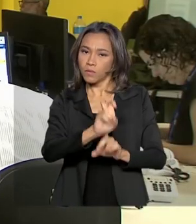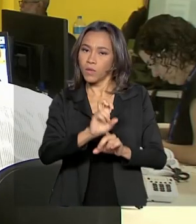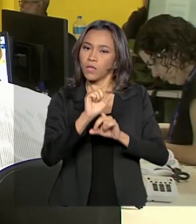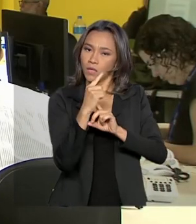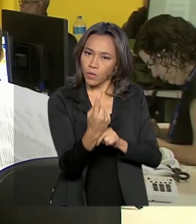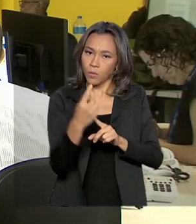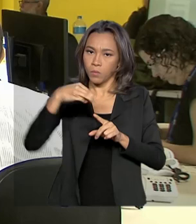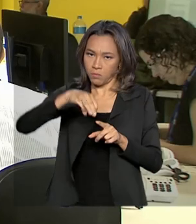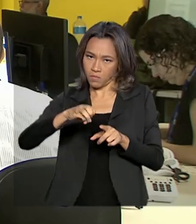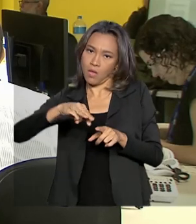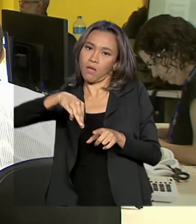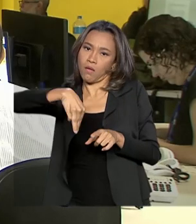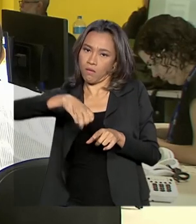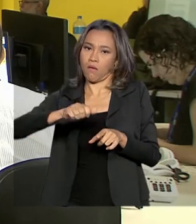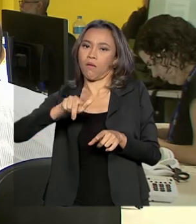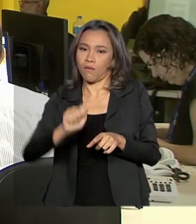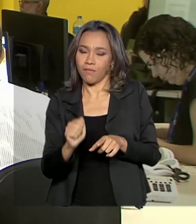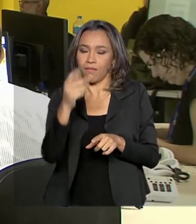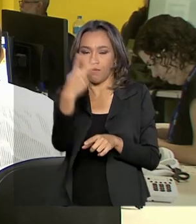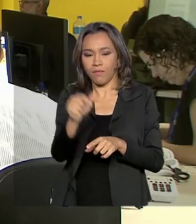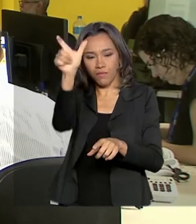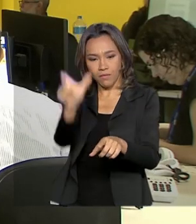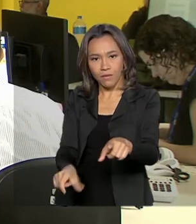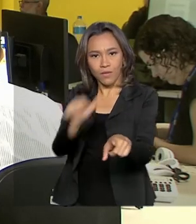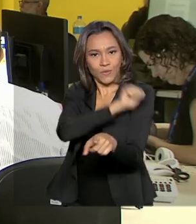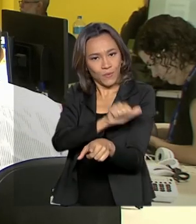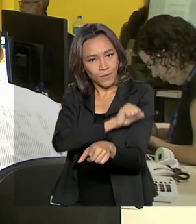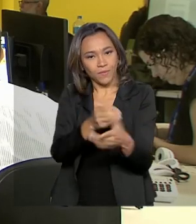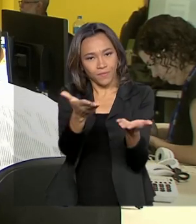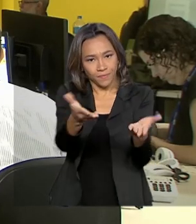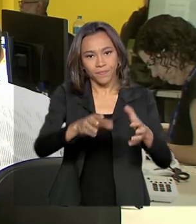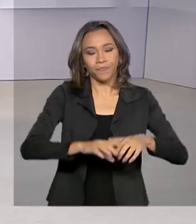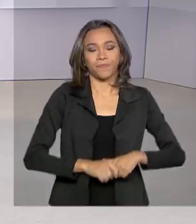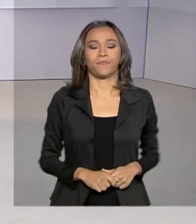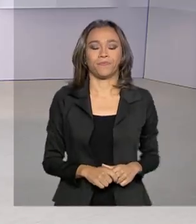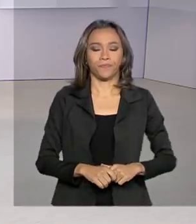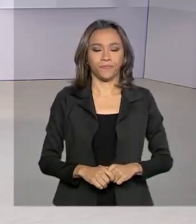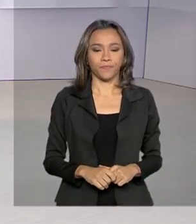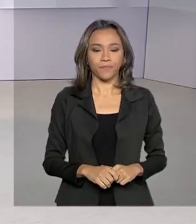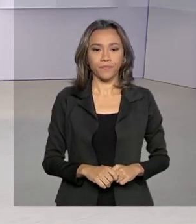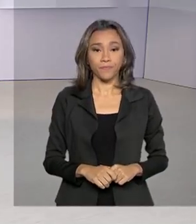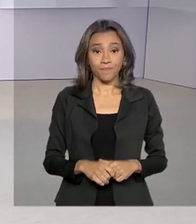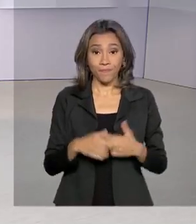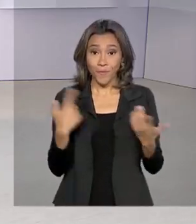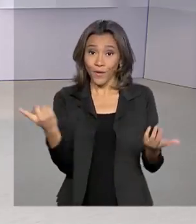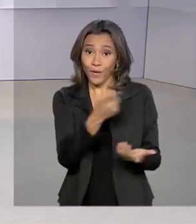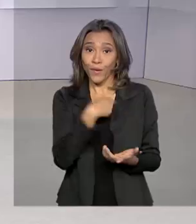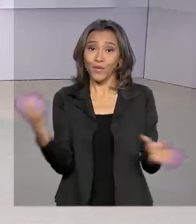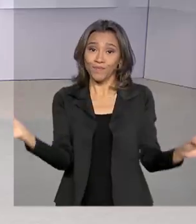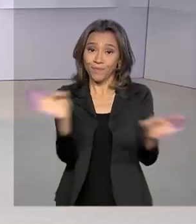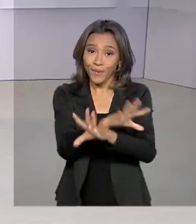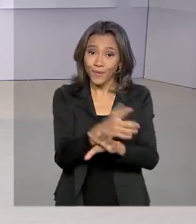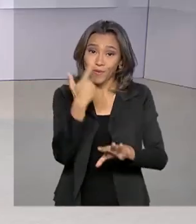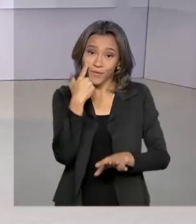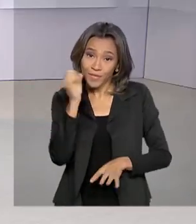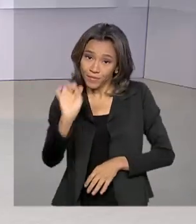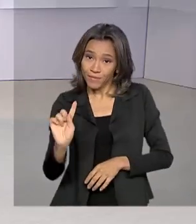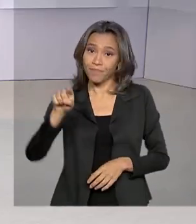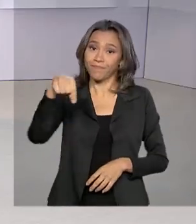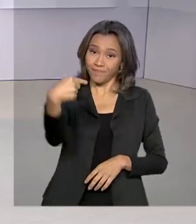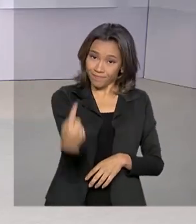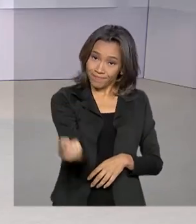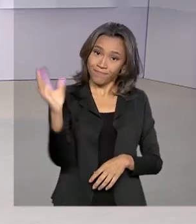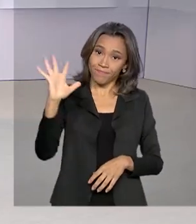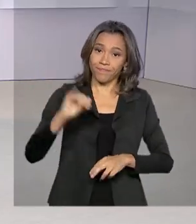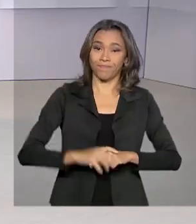matriz energética brasileira. Do Rio de Janeiro, Tiago Pimenta para o Governo Agora. A gente fica por aqui. Nos vemos na próxima